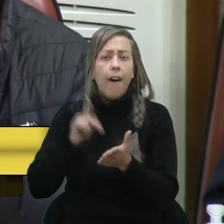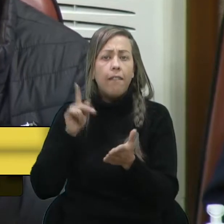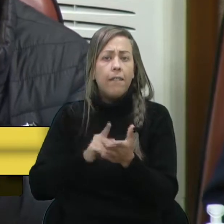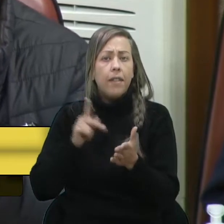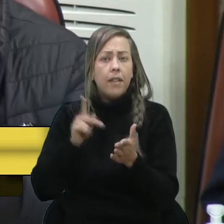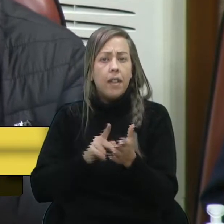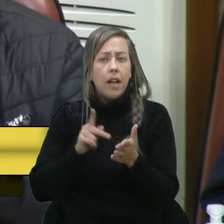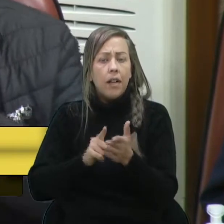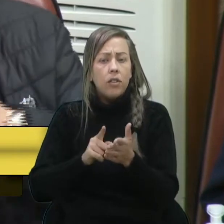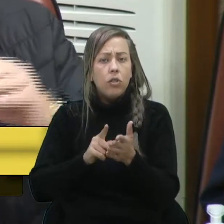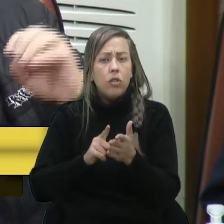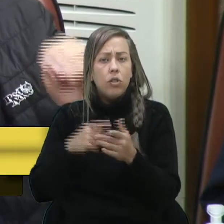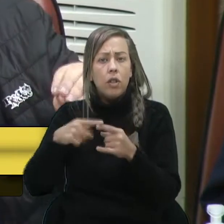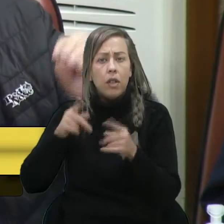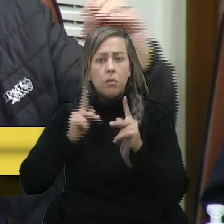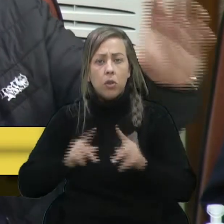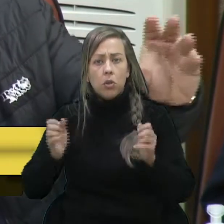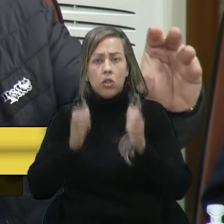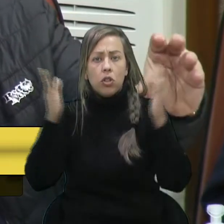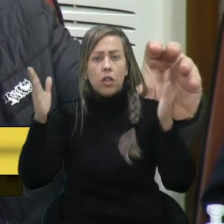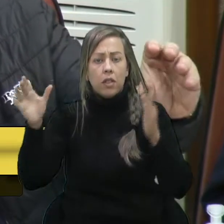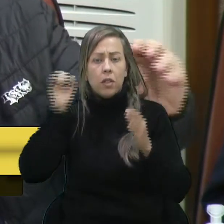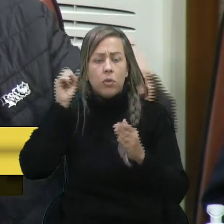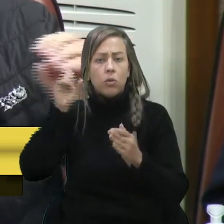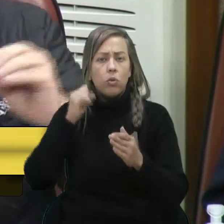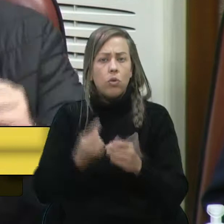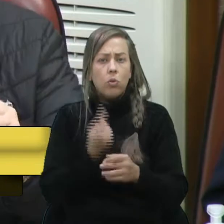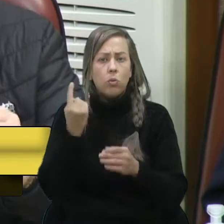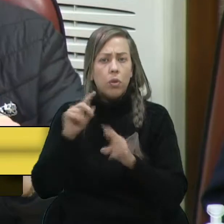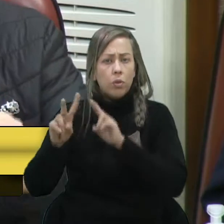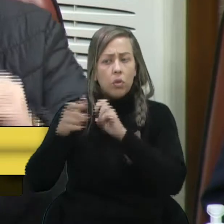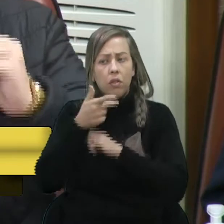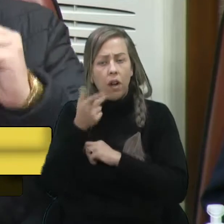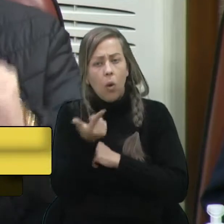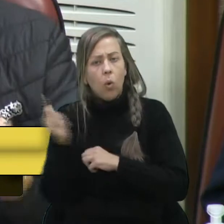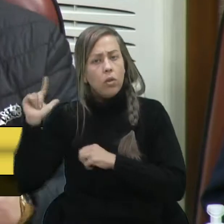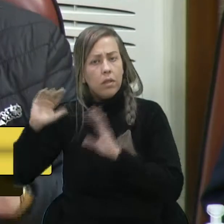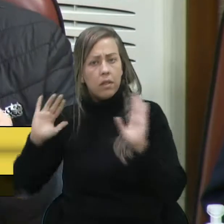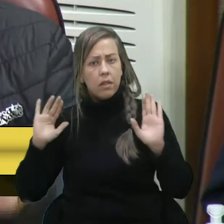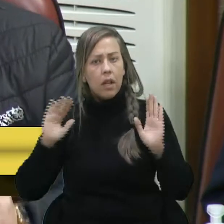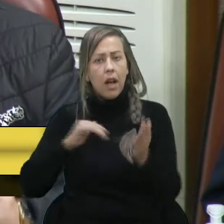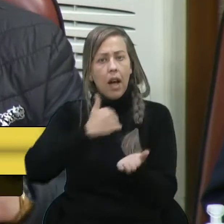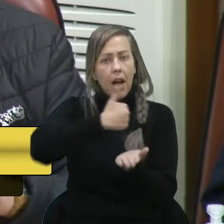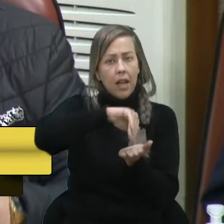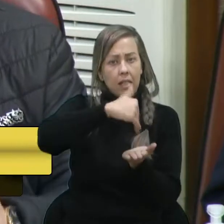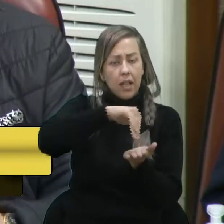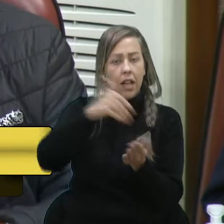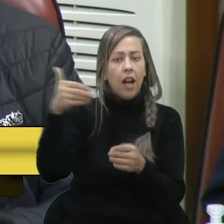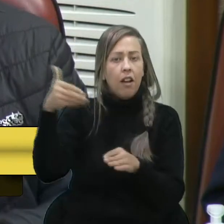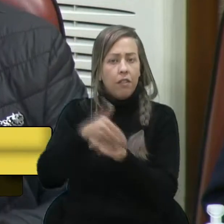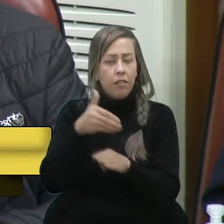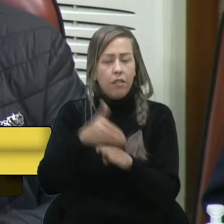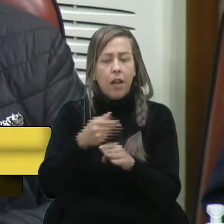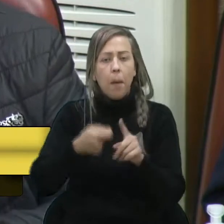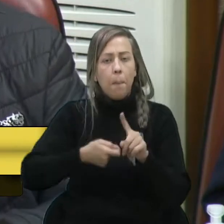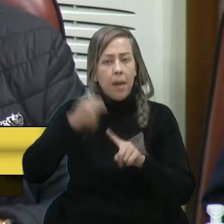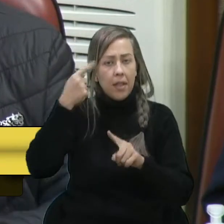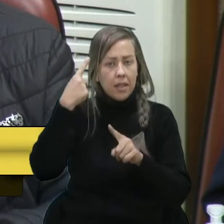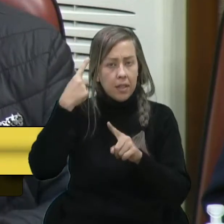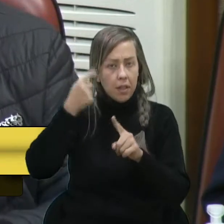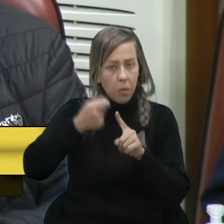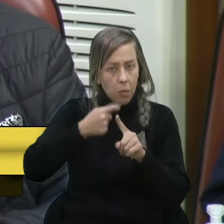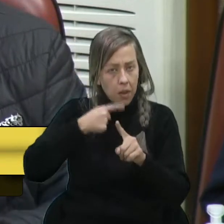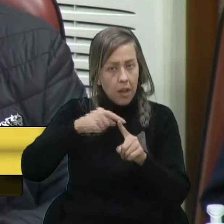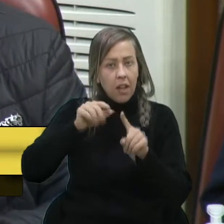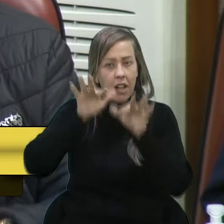para que as pessoas em casa não escutem uma coisa e falem outra. A secretária vem todos os meses, todos